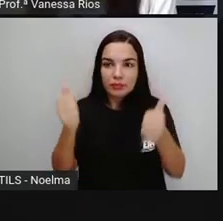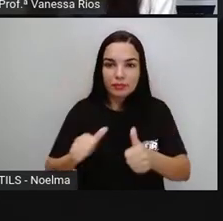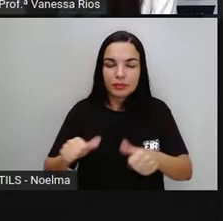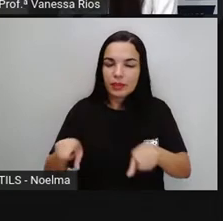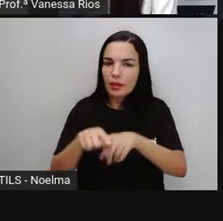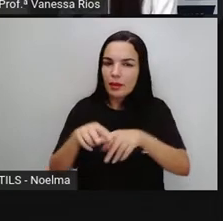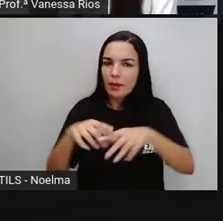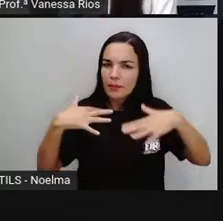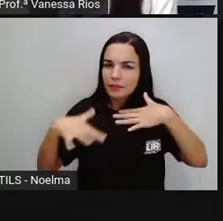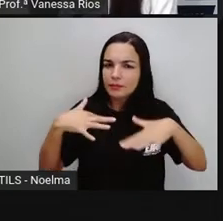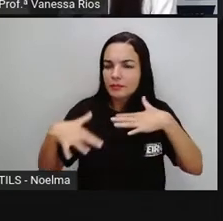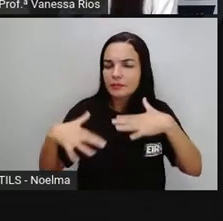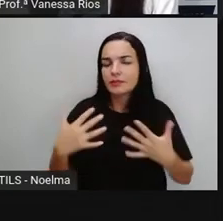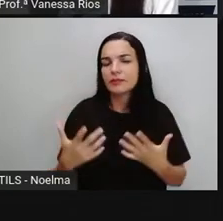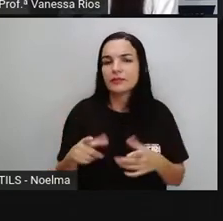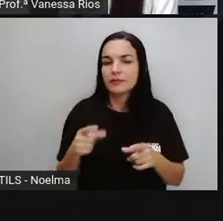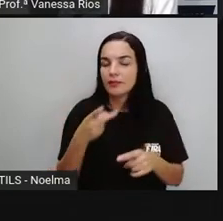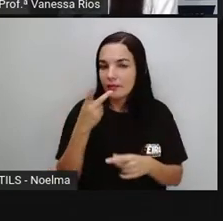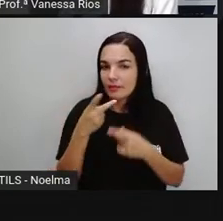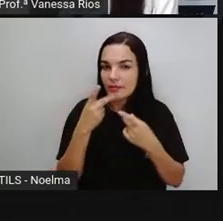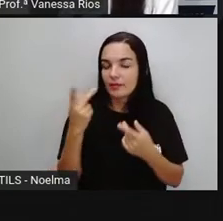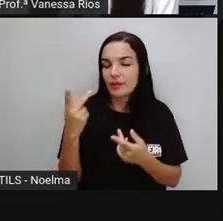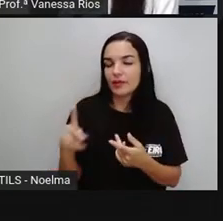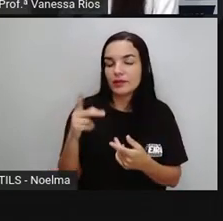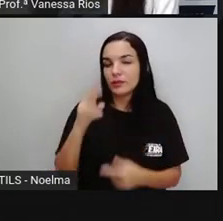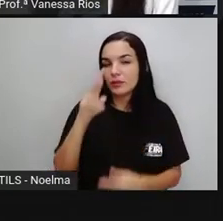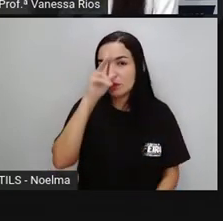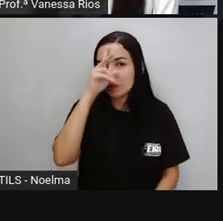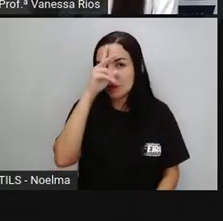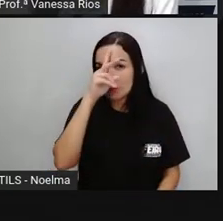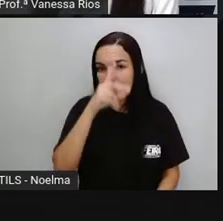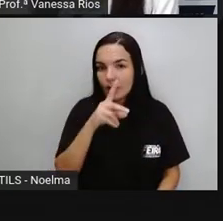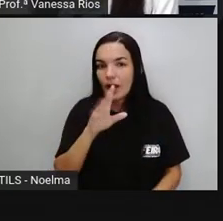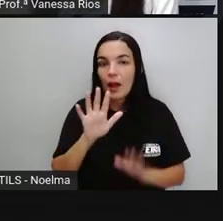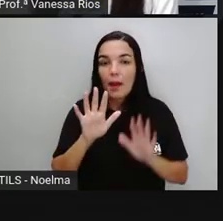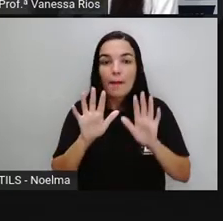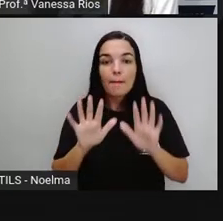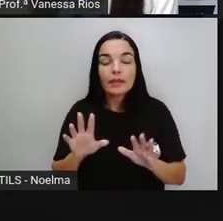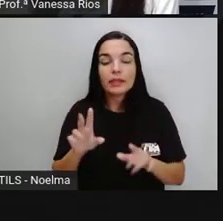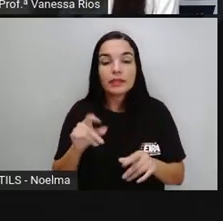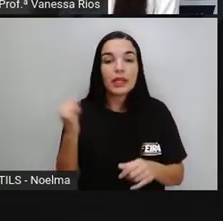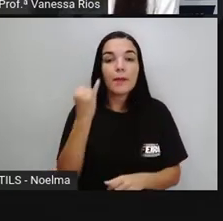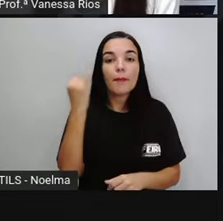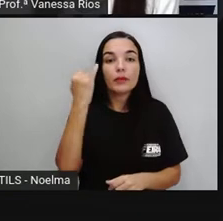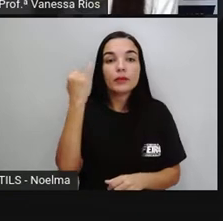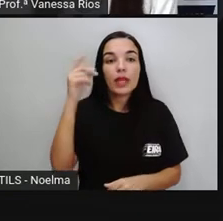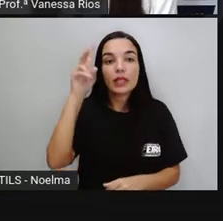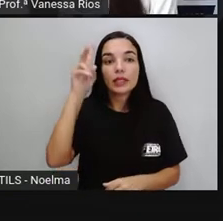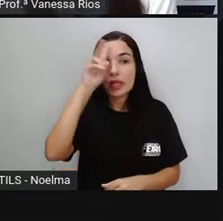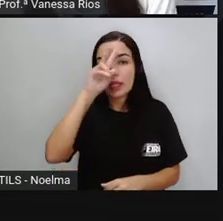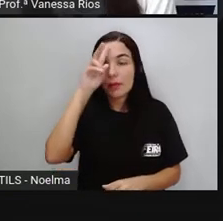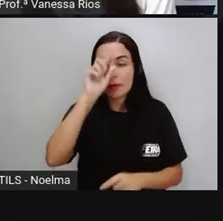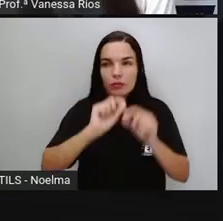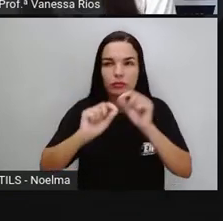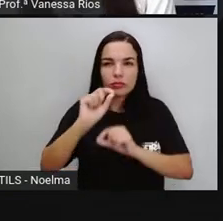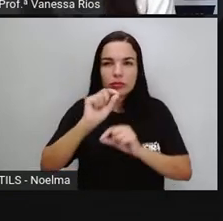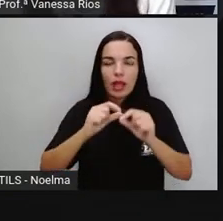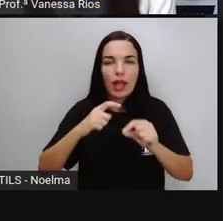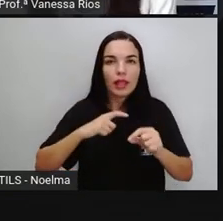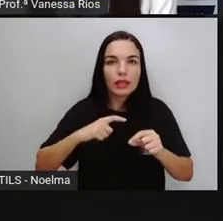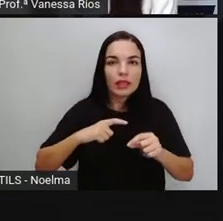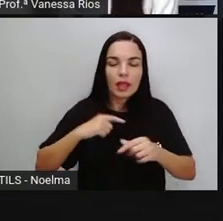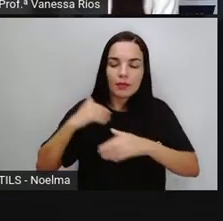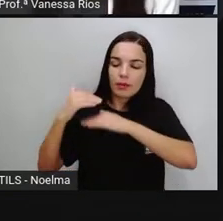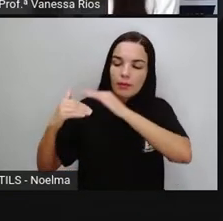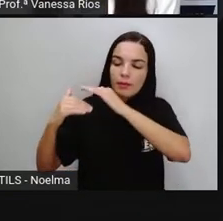contam da sua história. Mas é importante lembrarmos que existe um processo de reconhecimento por